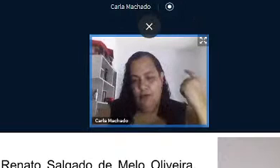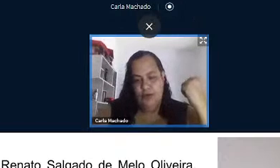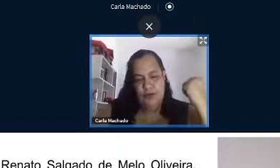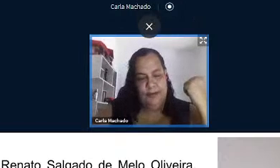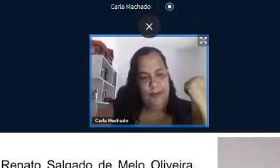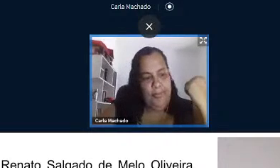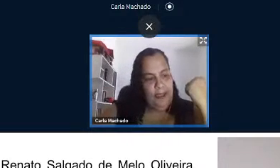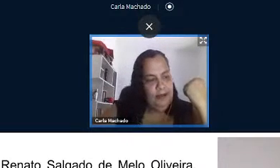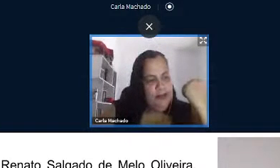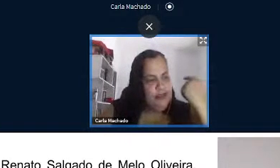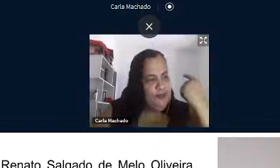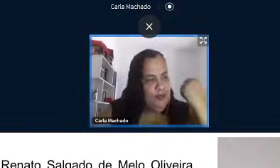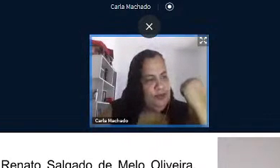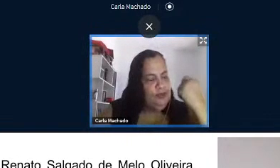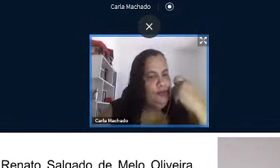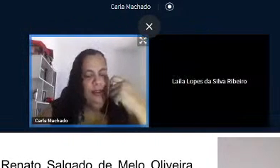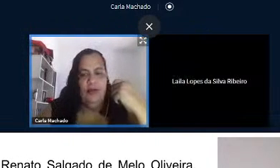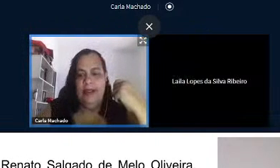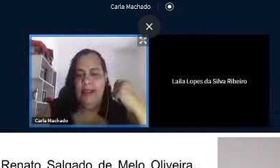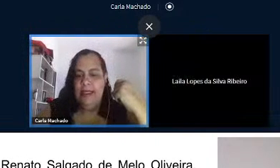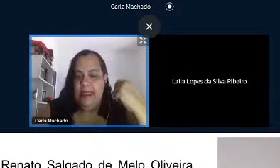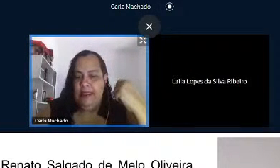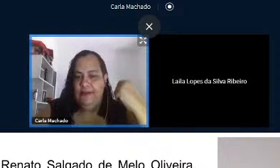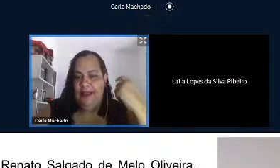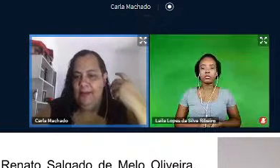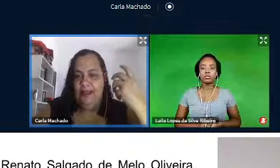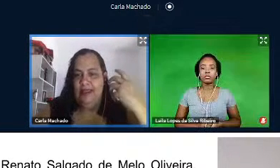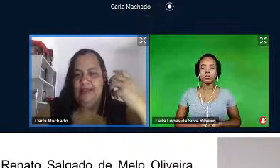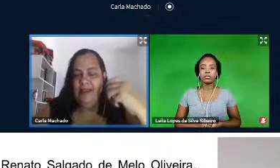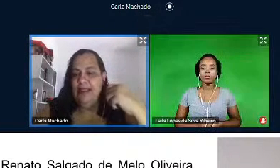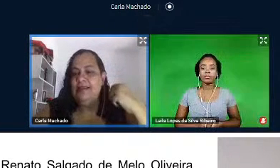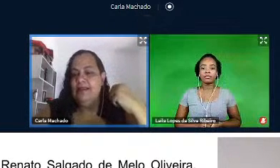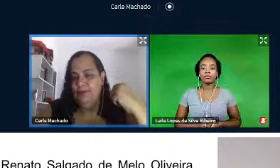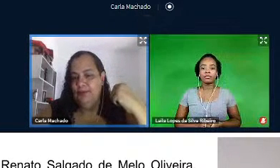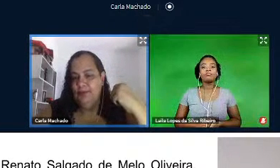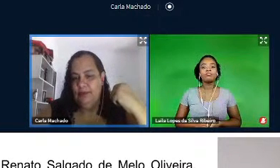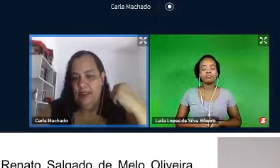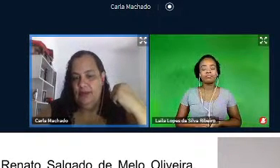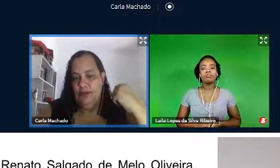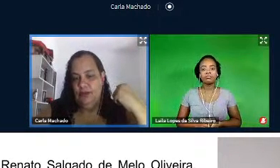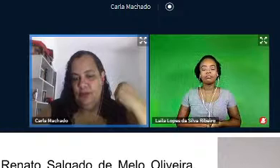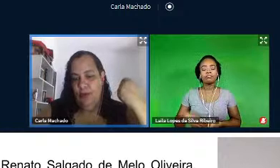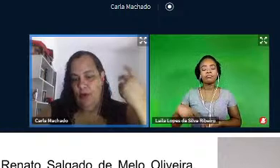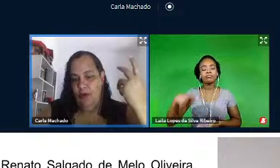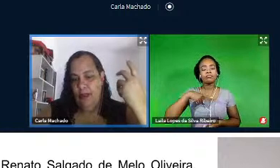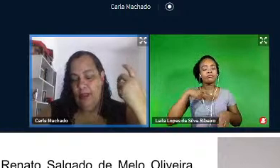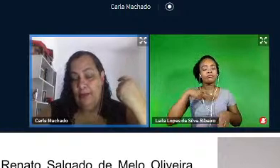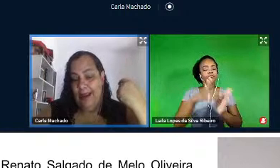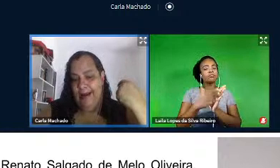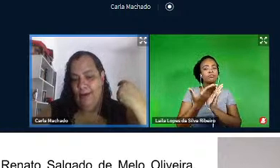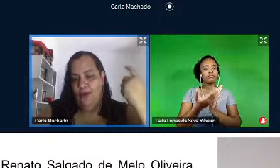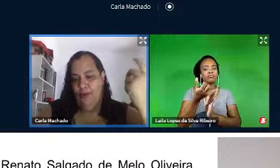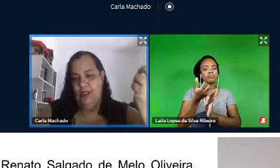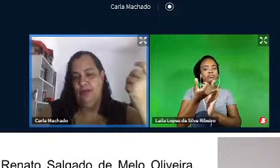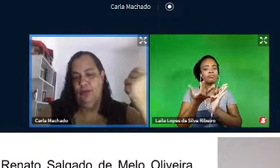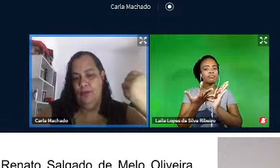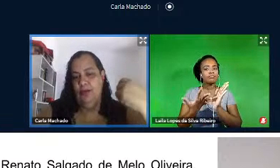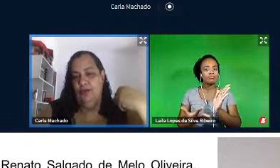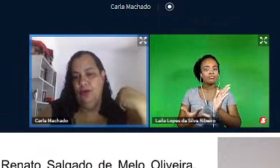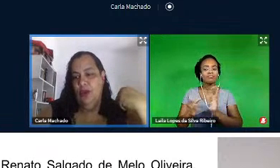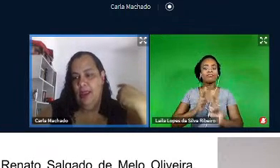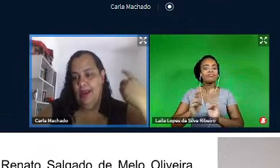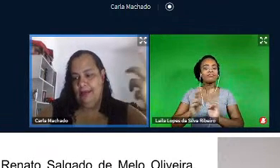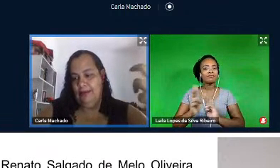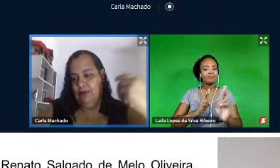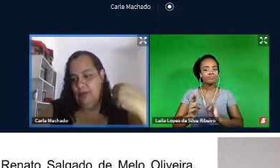Correm com Lobos, esqueci o nome da autora agora, e fala bem dessa relação do homem, da mulher